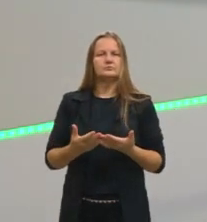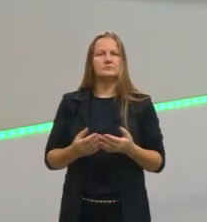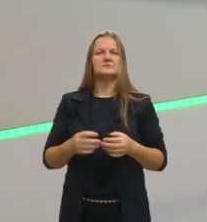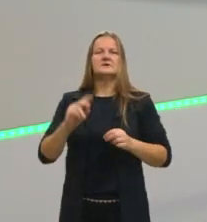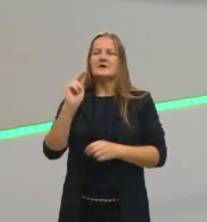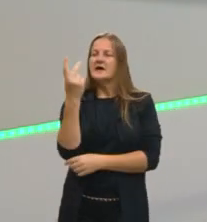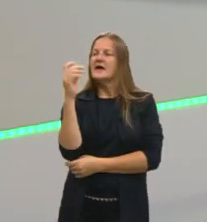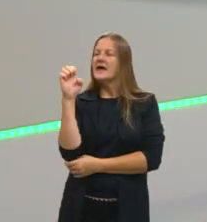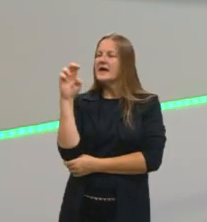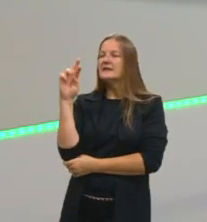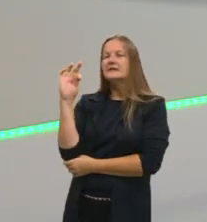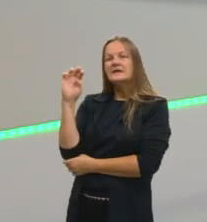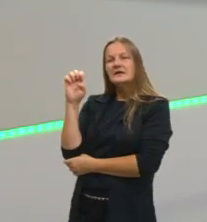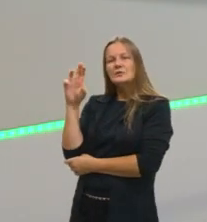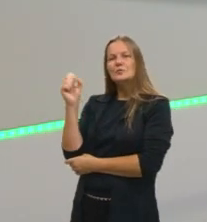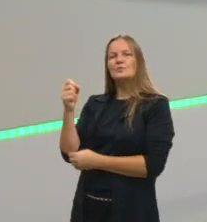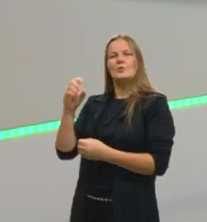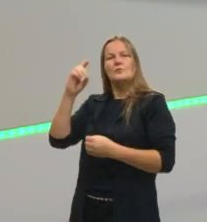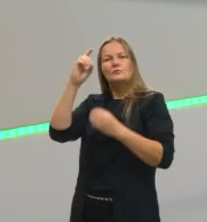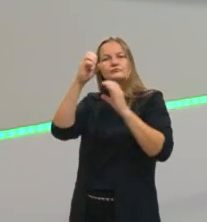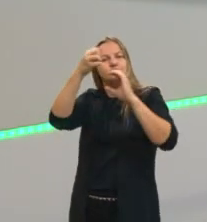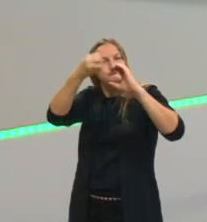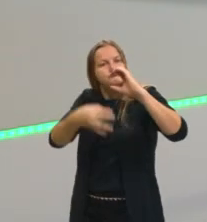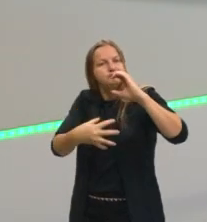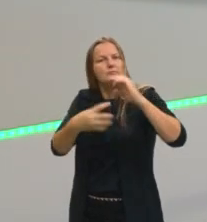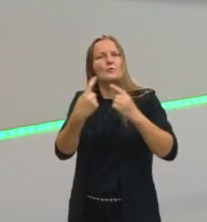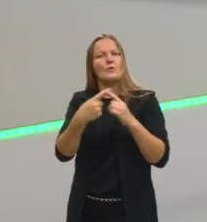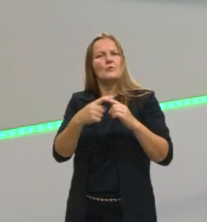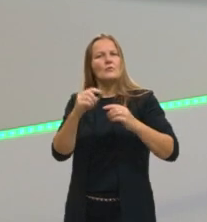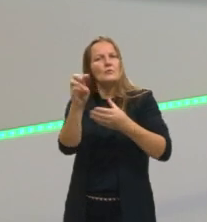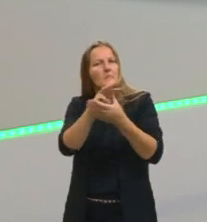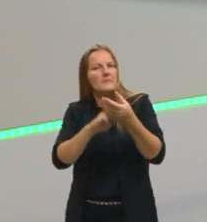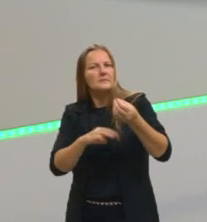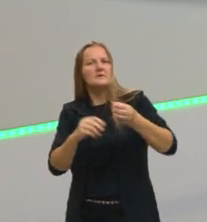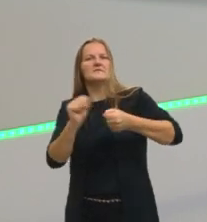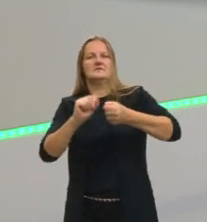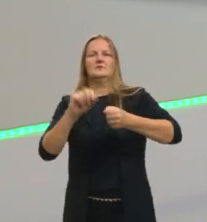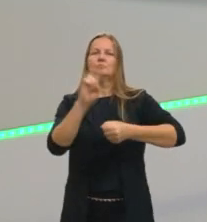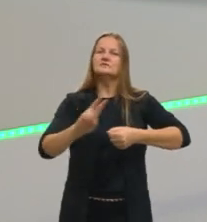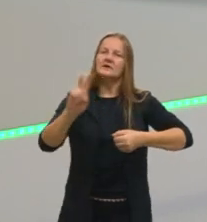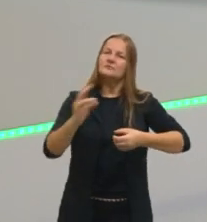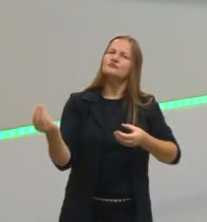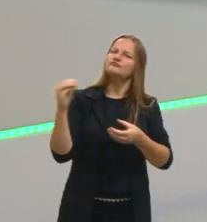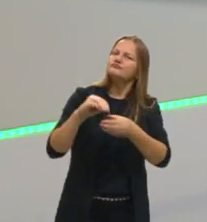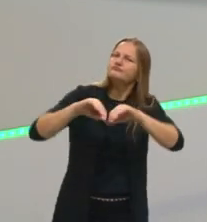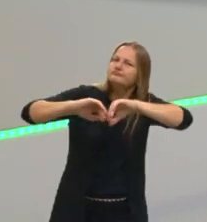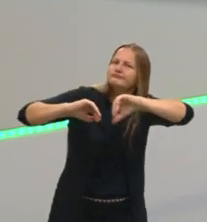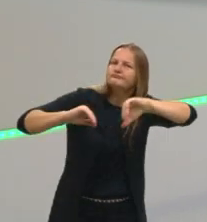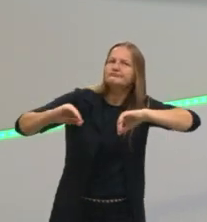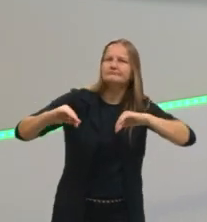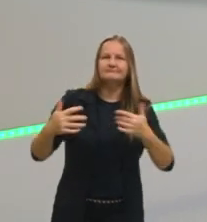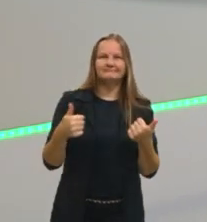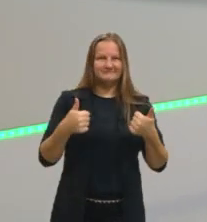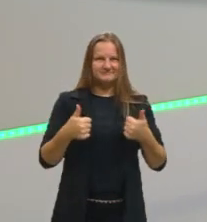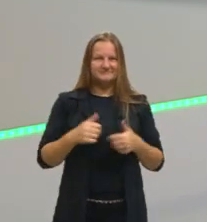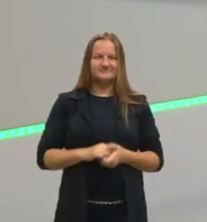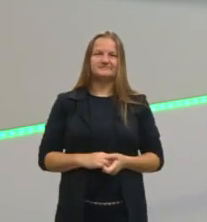heterogênea, se é homogênea, para poder definir o processo que será utilizado para separar, tá?